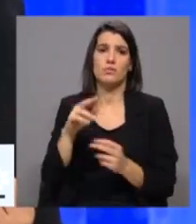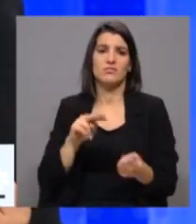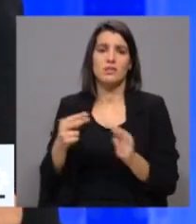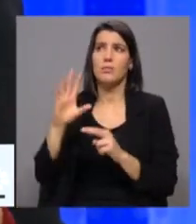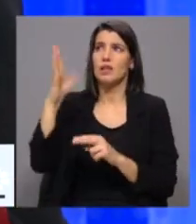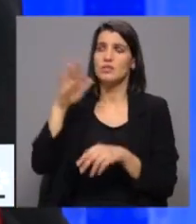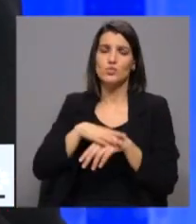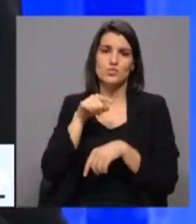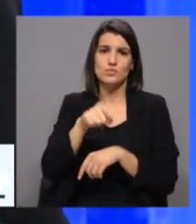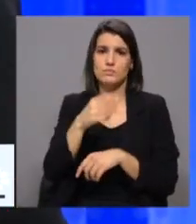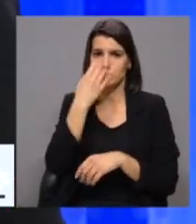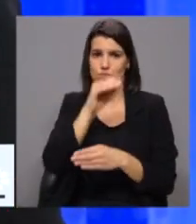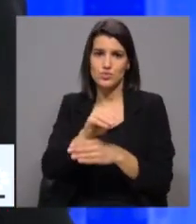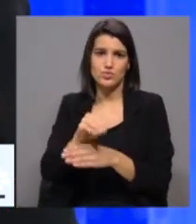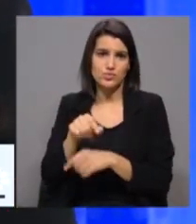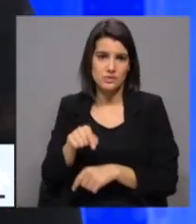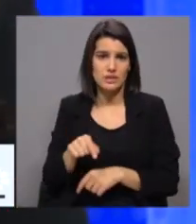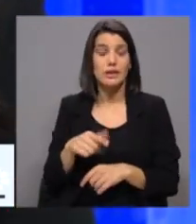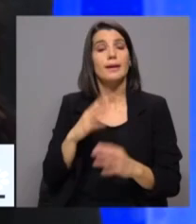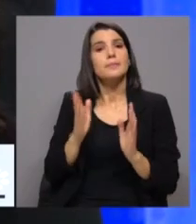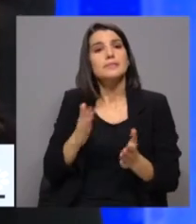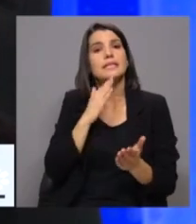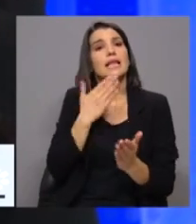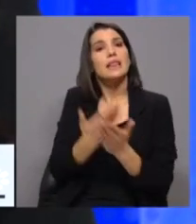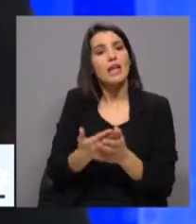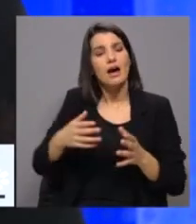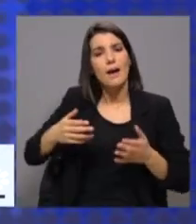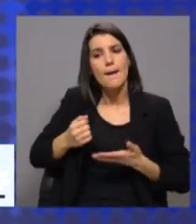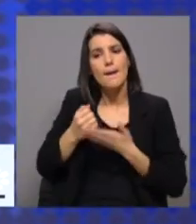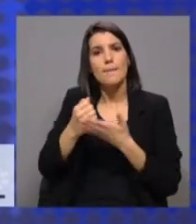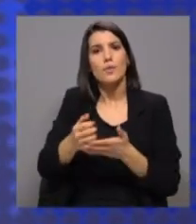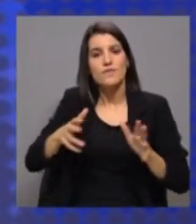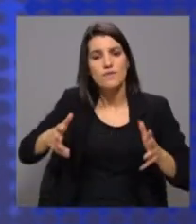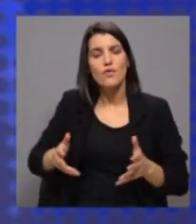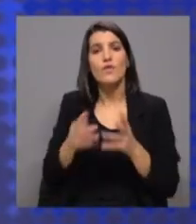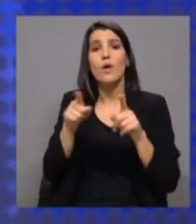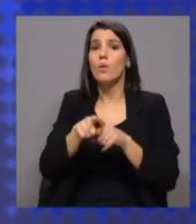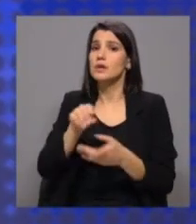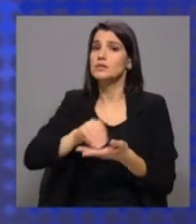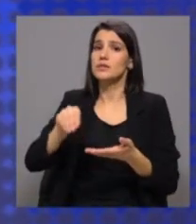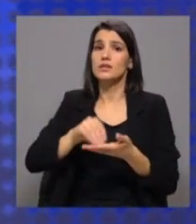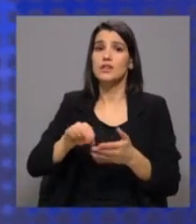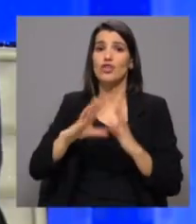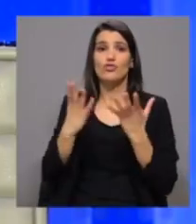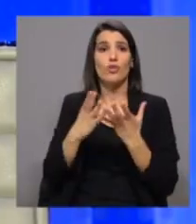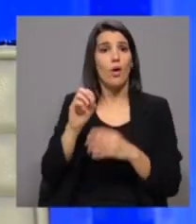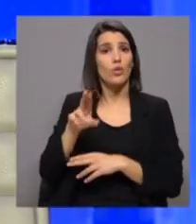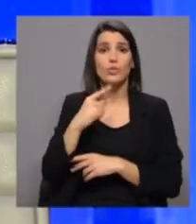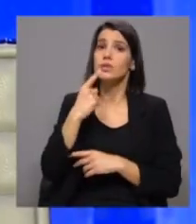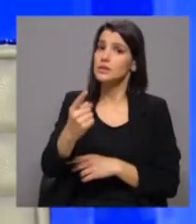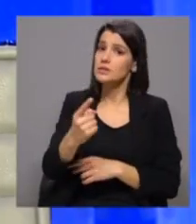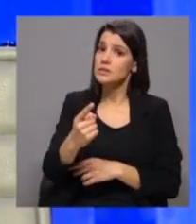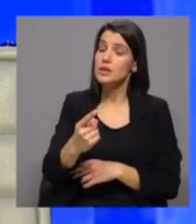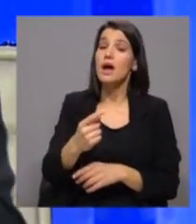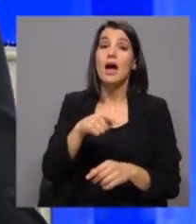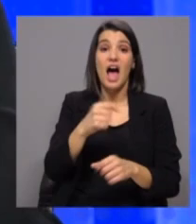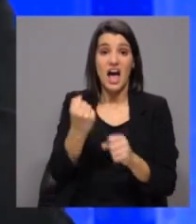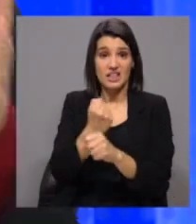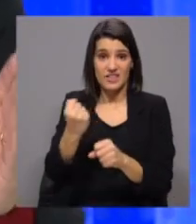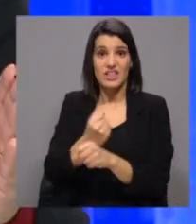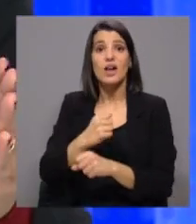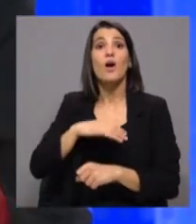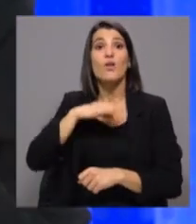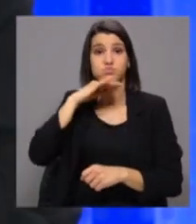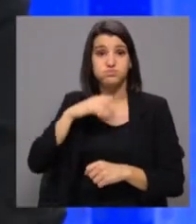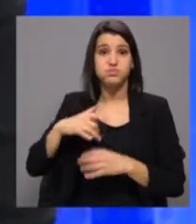climáticas. E portanto, nós temos que criar incentivos, tal como defende o próprio Secretário-Geral das Nações Unidas, taxar as atividades poluentes, aliviar